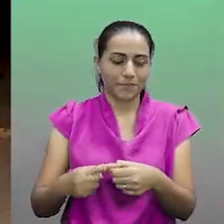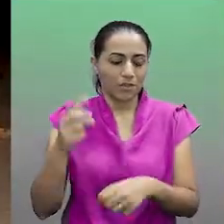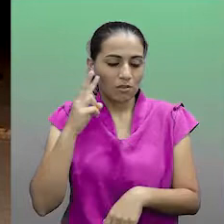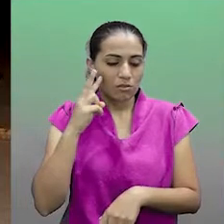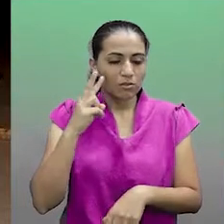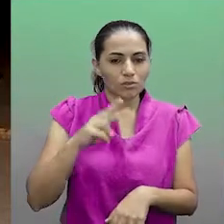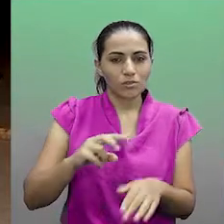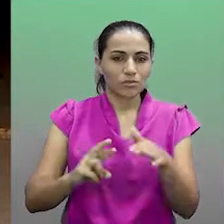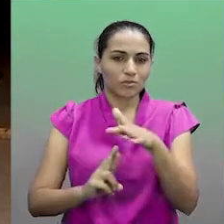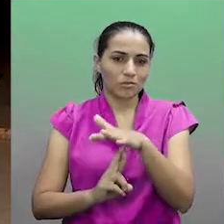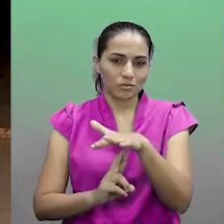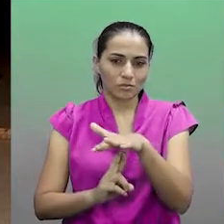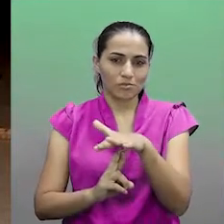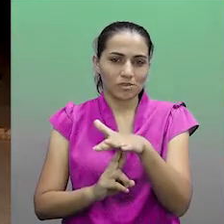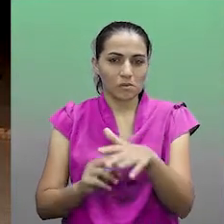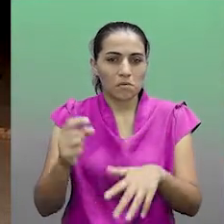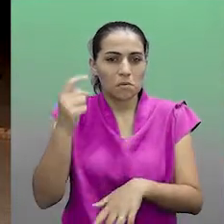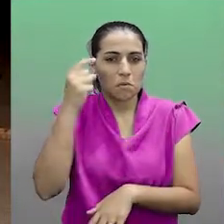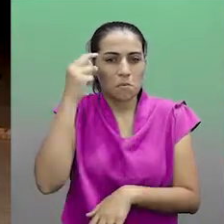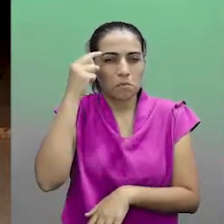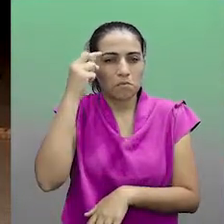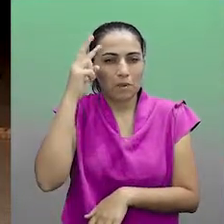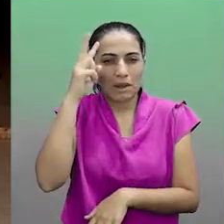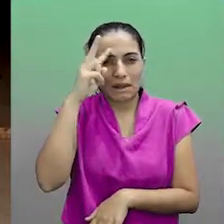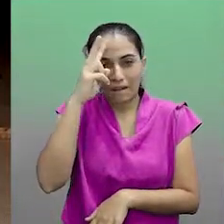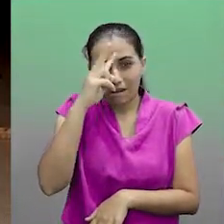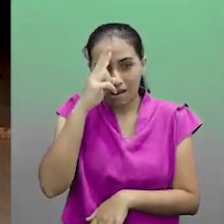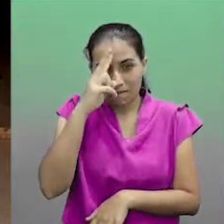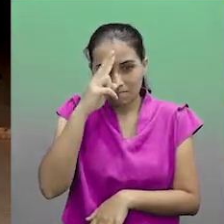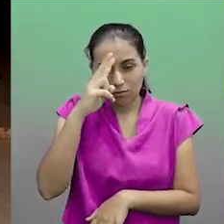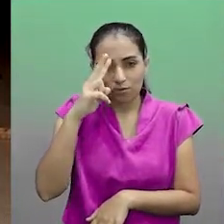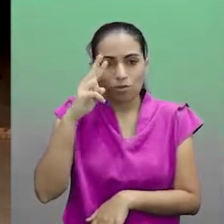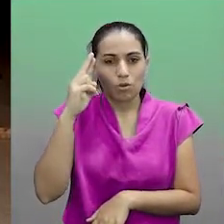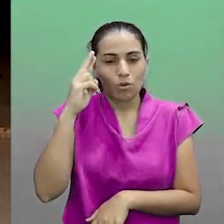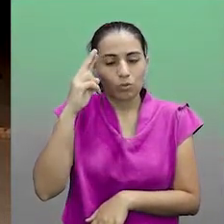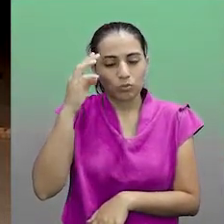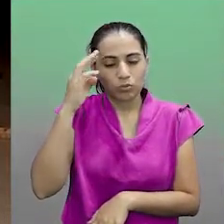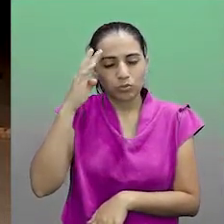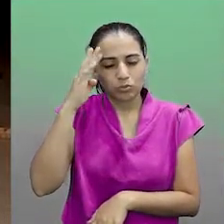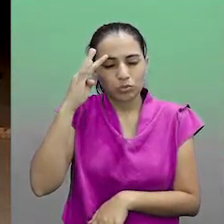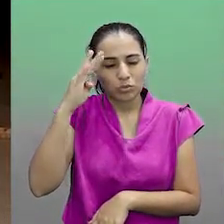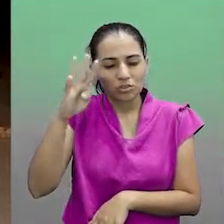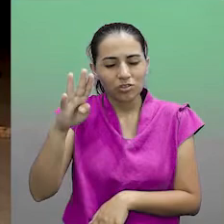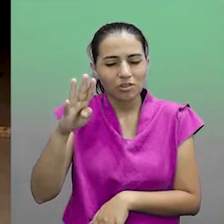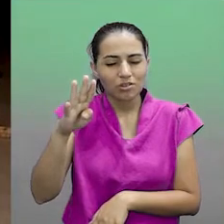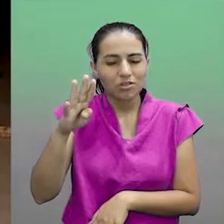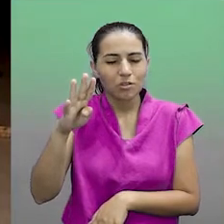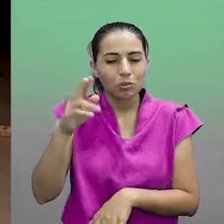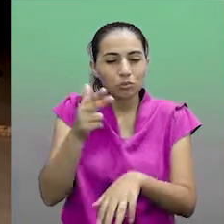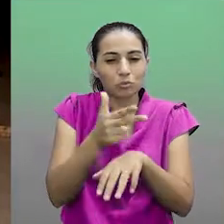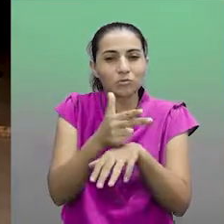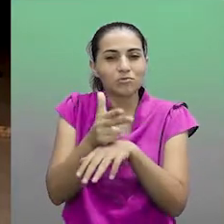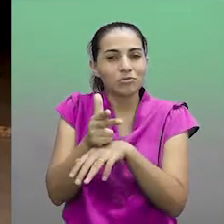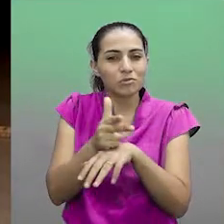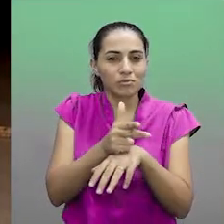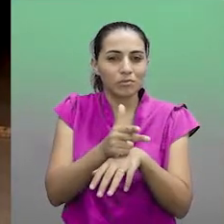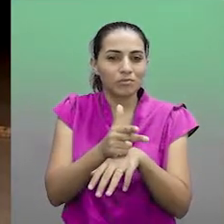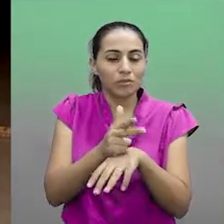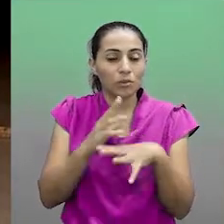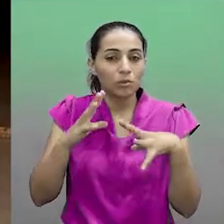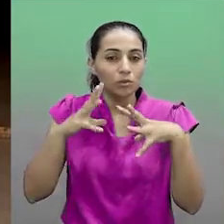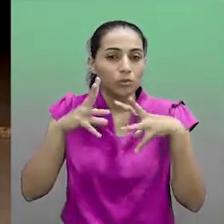rodoviária, eu penso, a minha vida passa um filme. E tudo o que eu